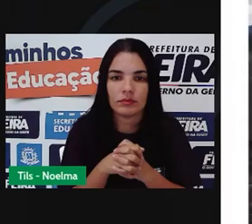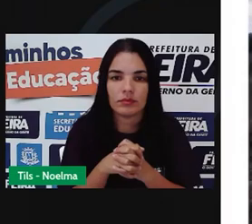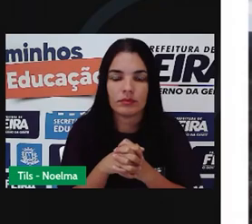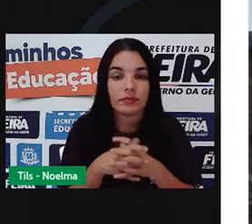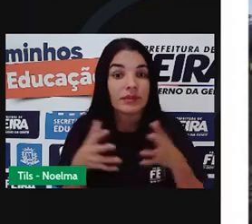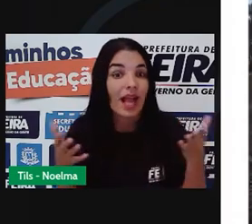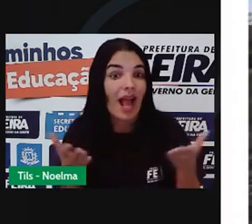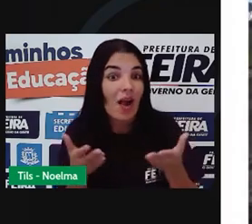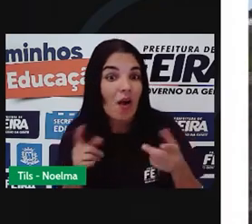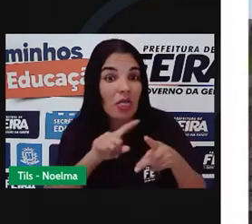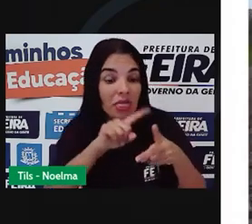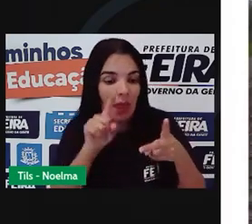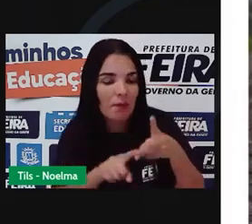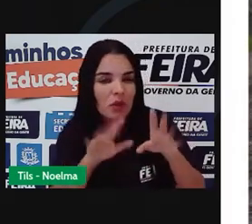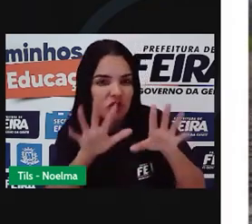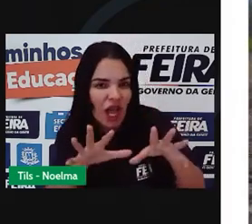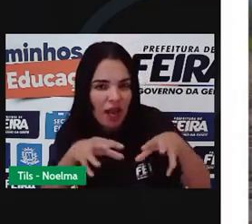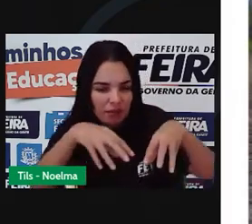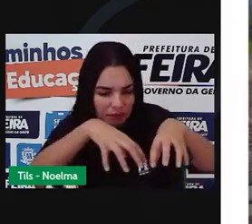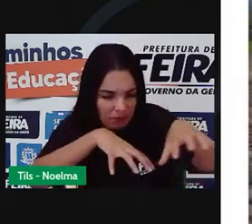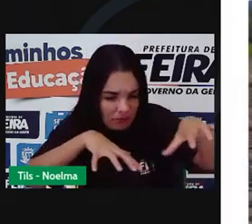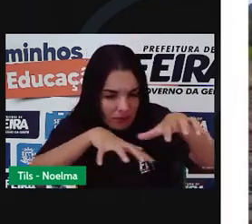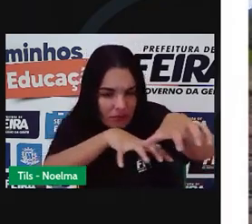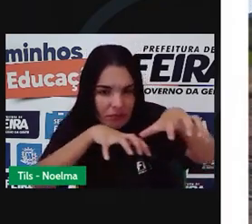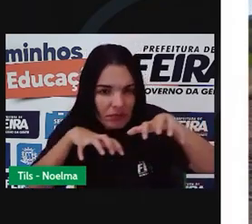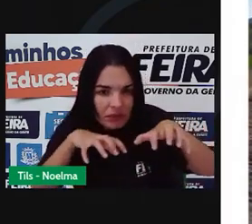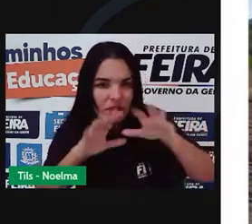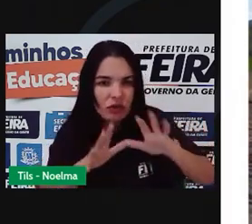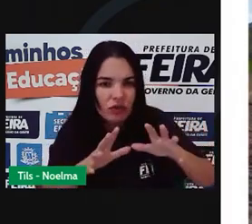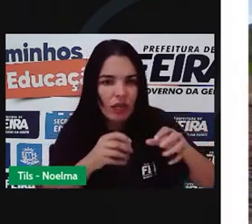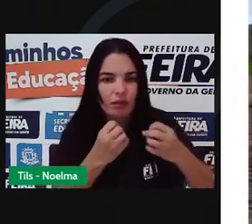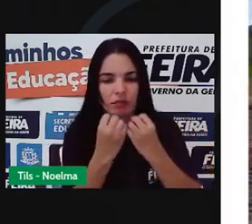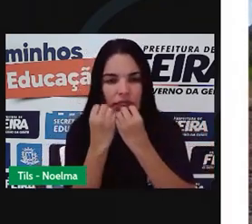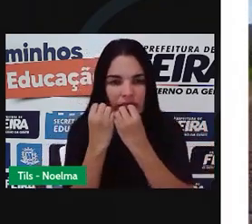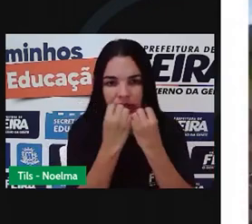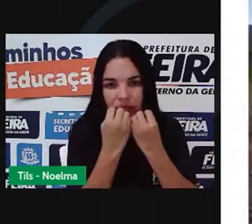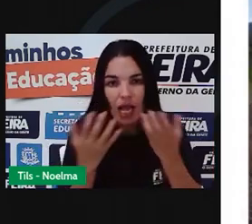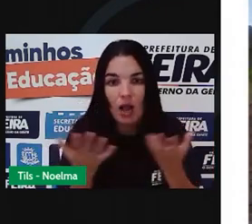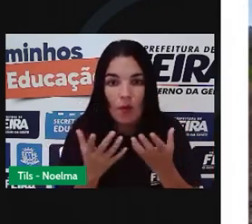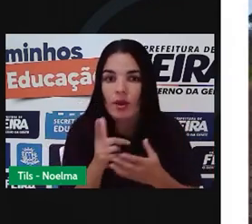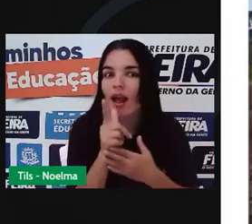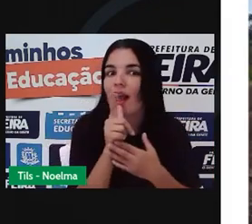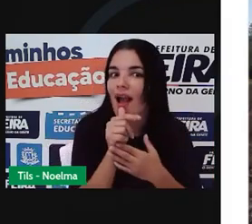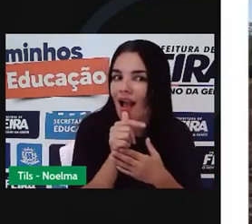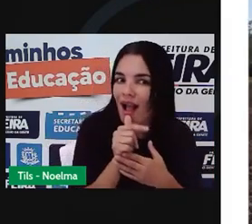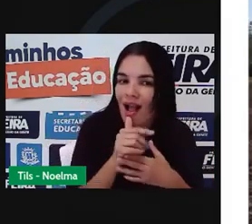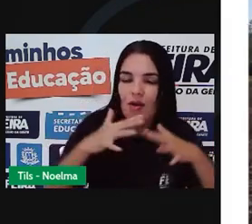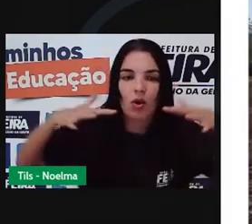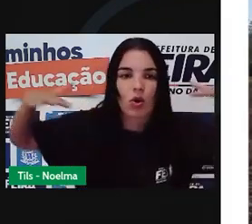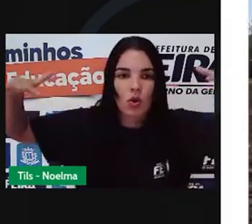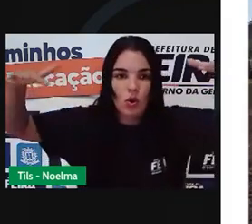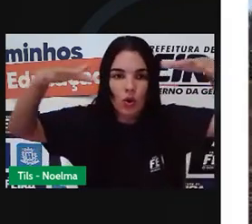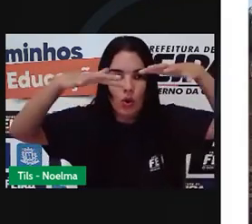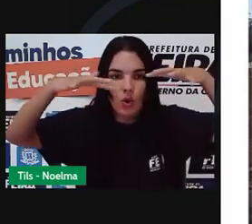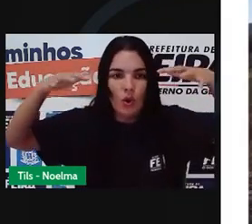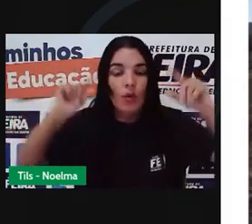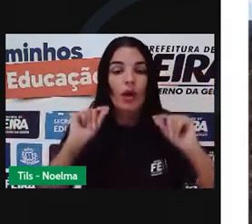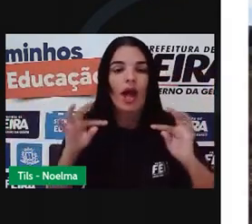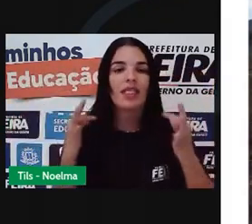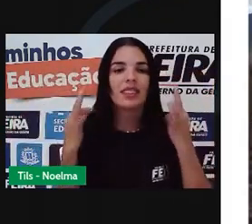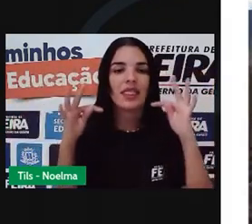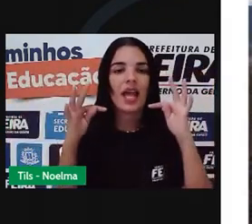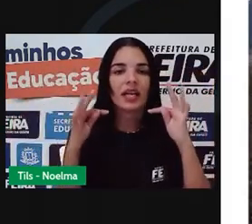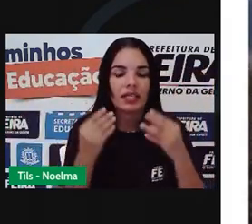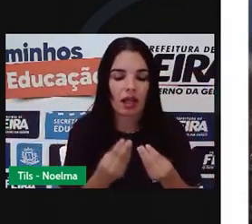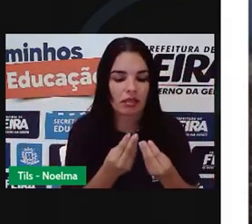Após o plantio, a terra está preparada para ser irrigada. A irrigação é a técnica de fornecer